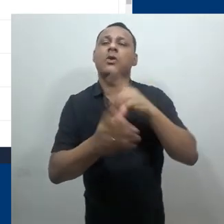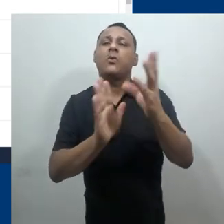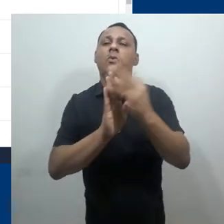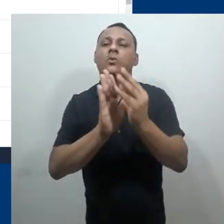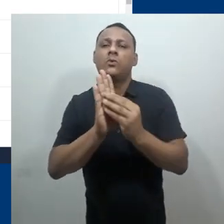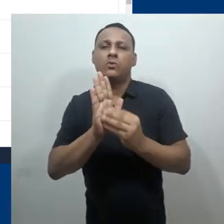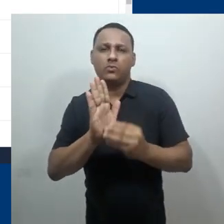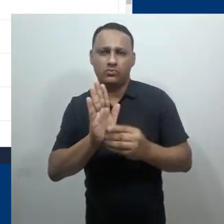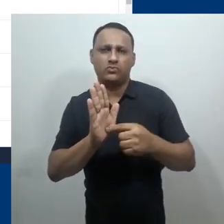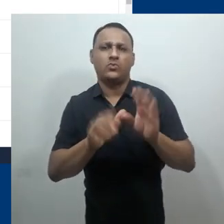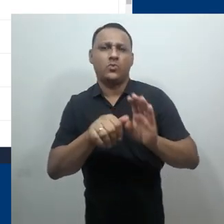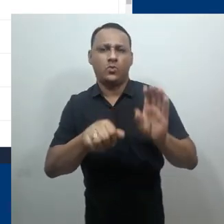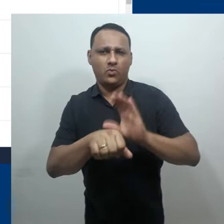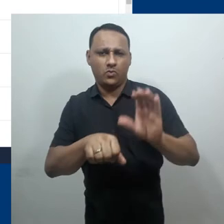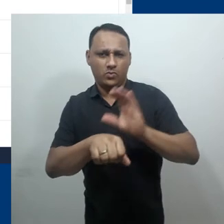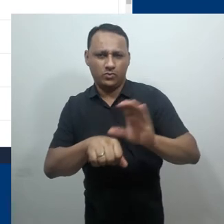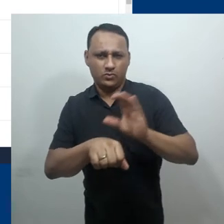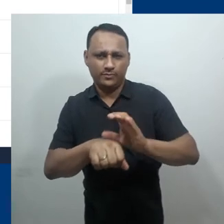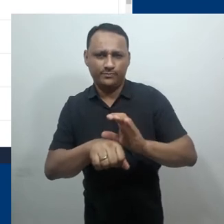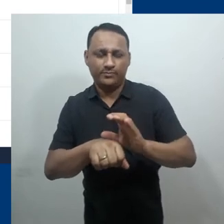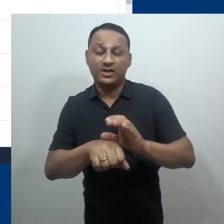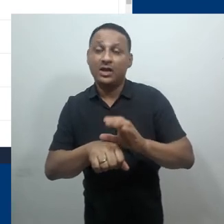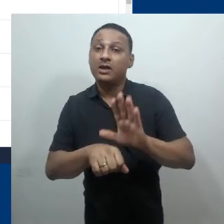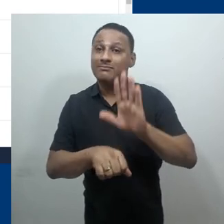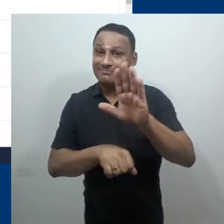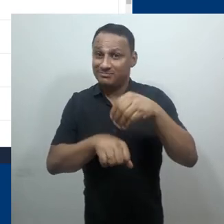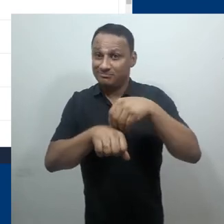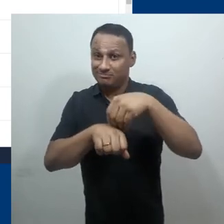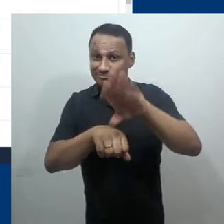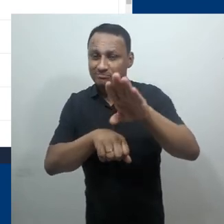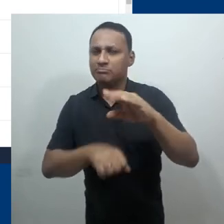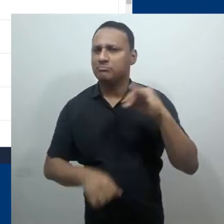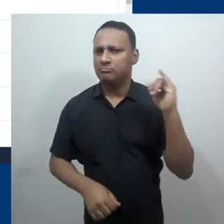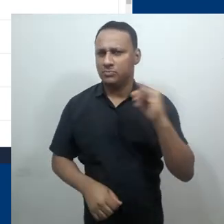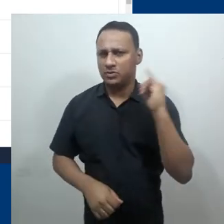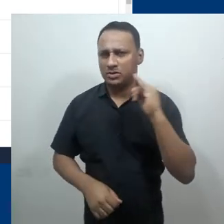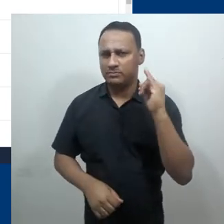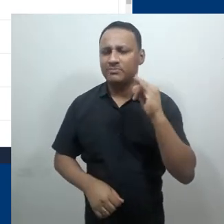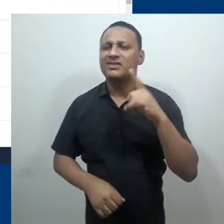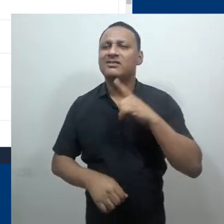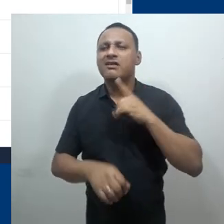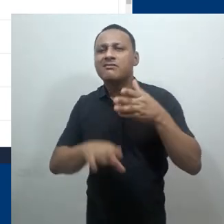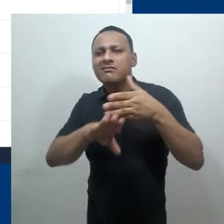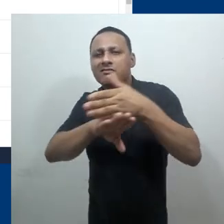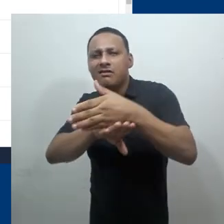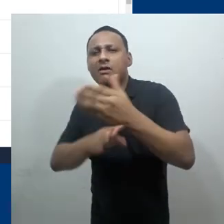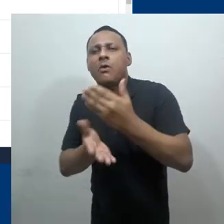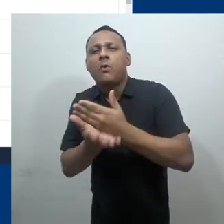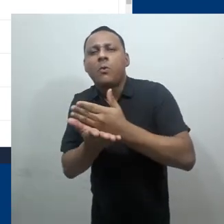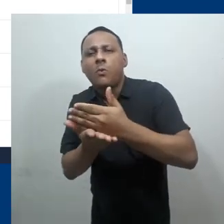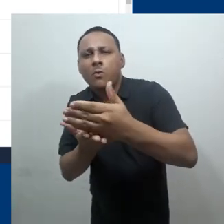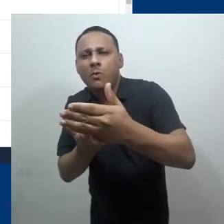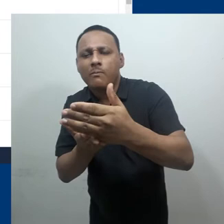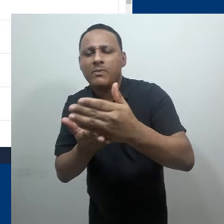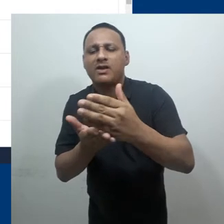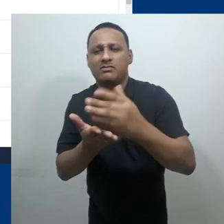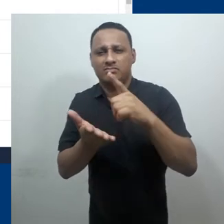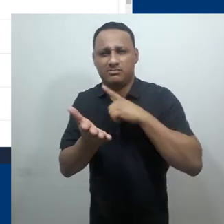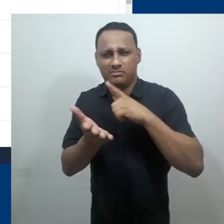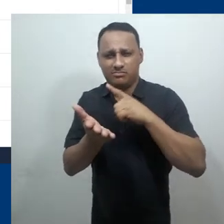conteúdo do curso propriamente dito. Aqui, vale a pena citar a sessão inicial,